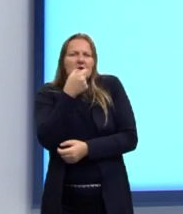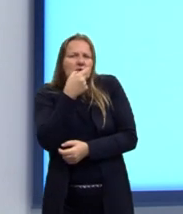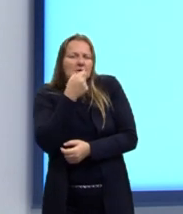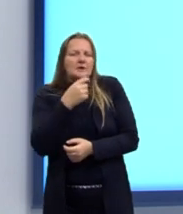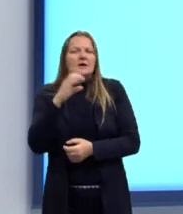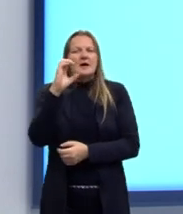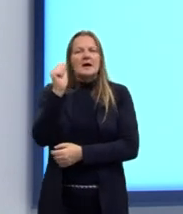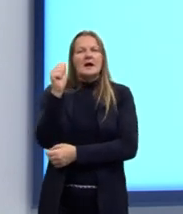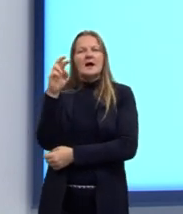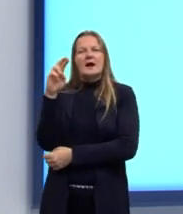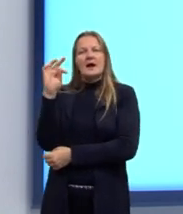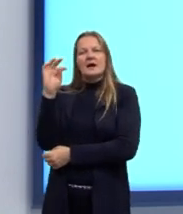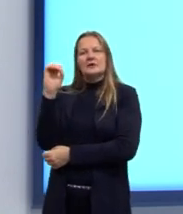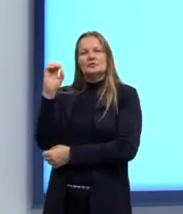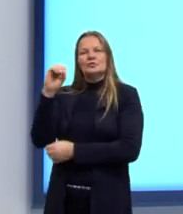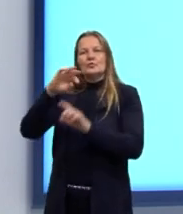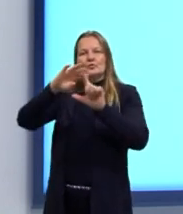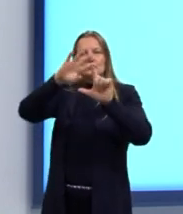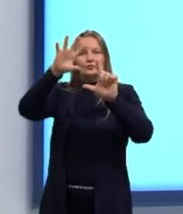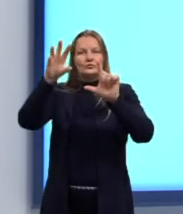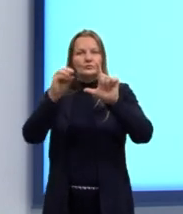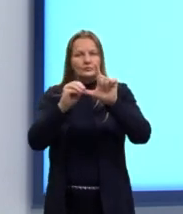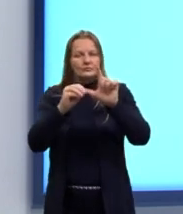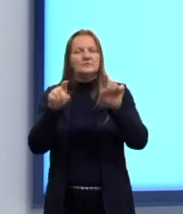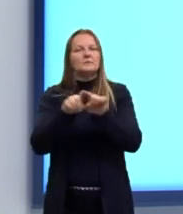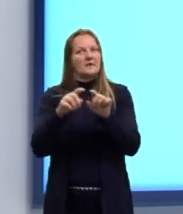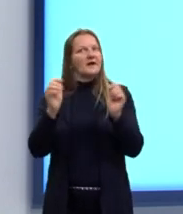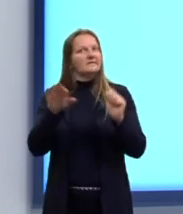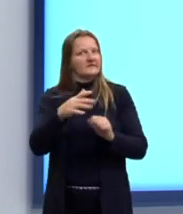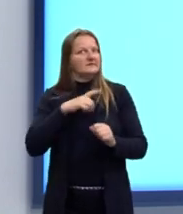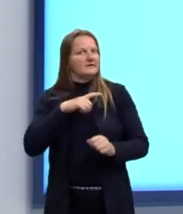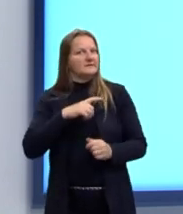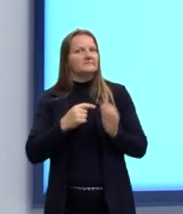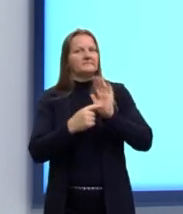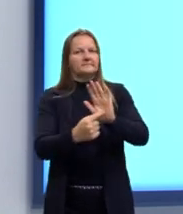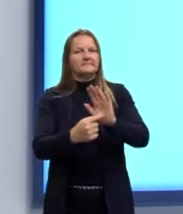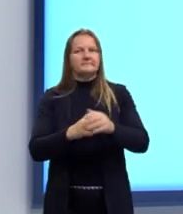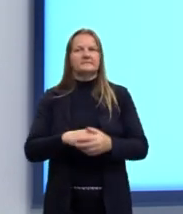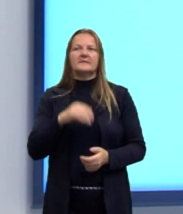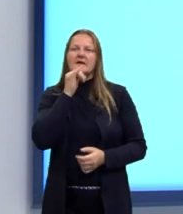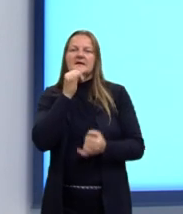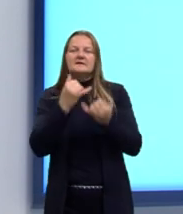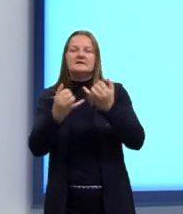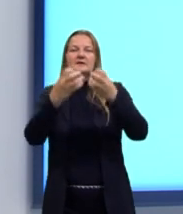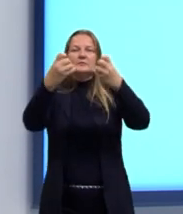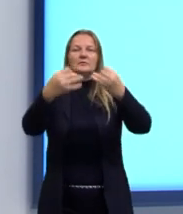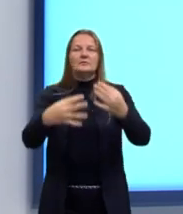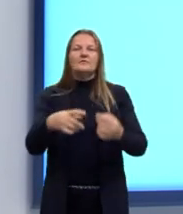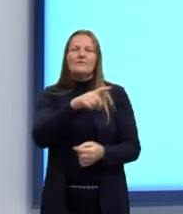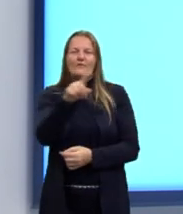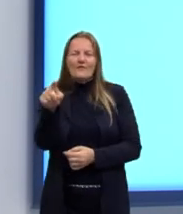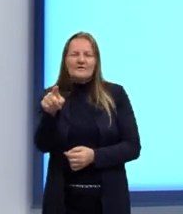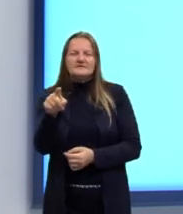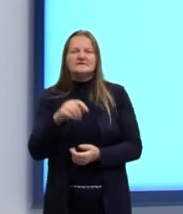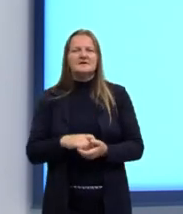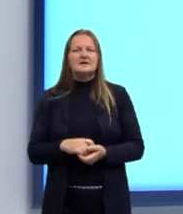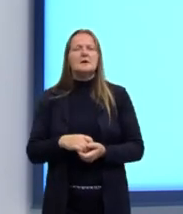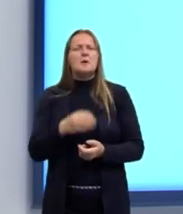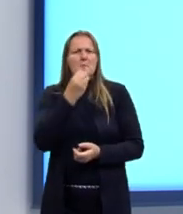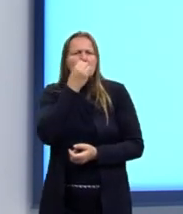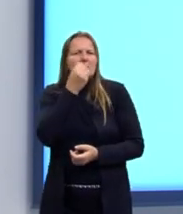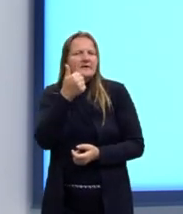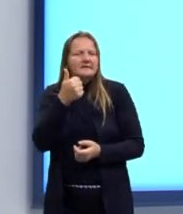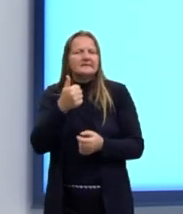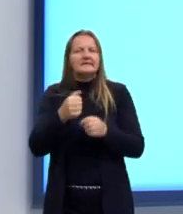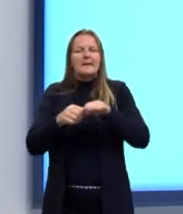cartuns. Muitas vezes a ironia ali está presente. Olhem ali o nosso exemplo. Você agiu bem. Beijar